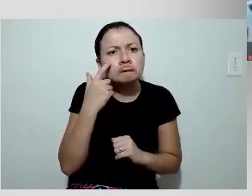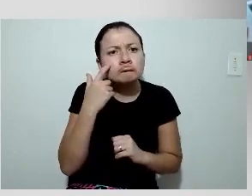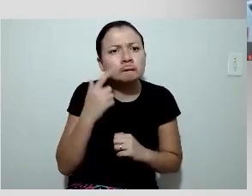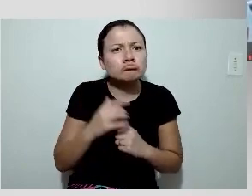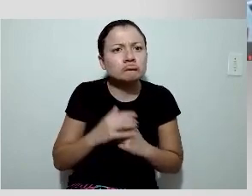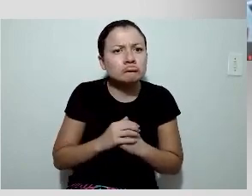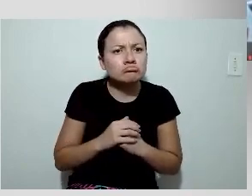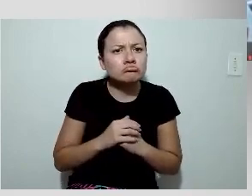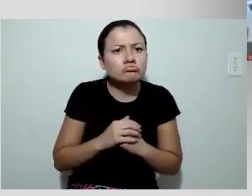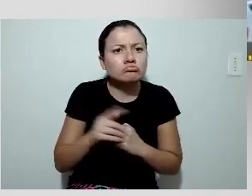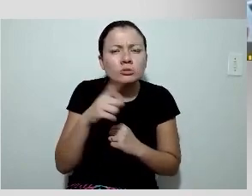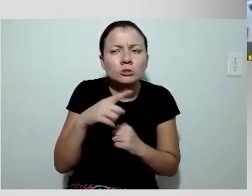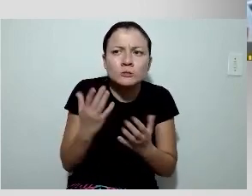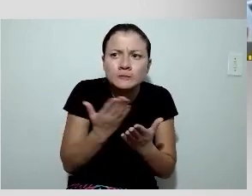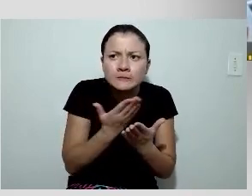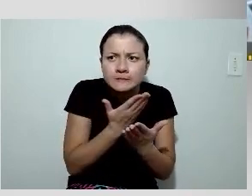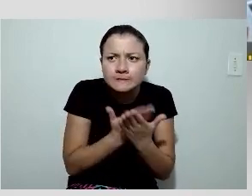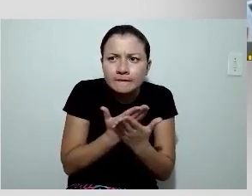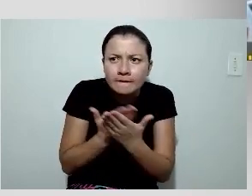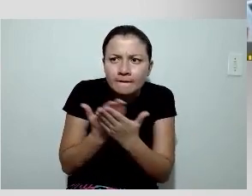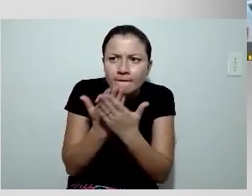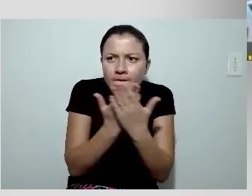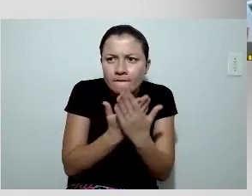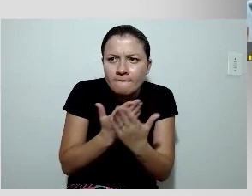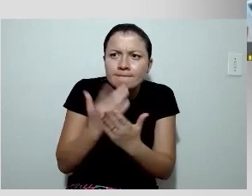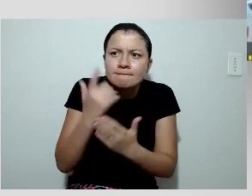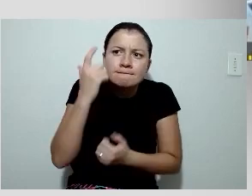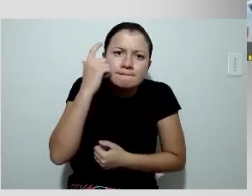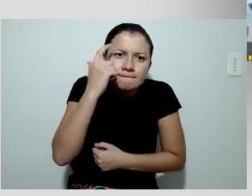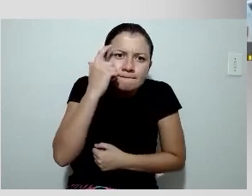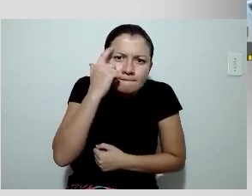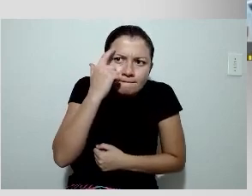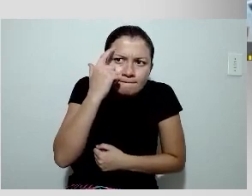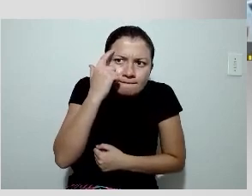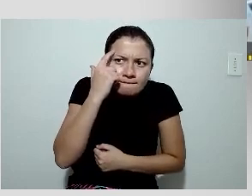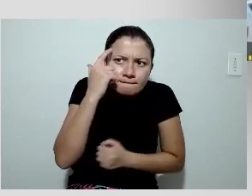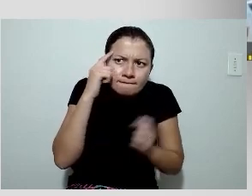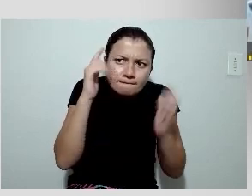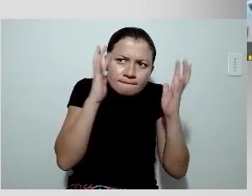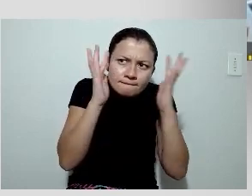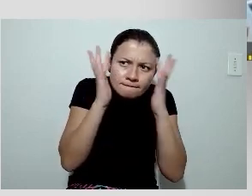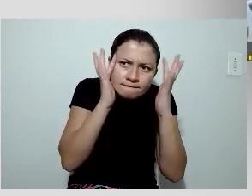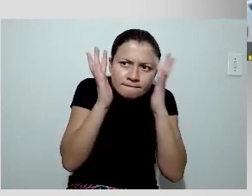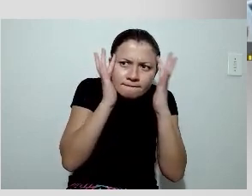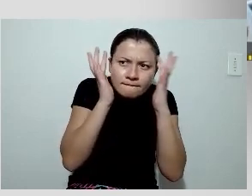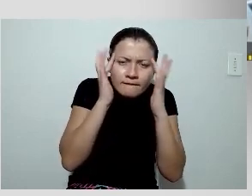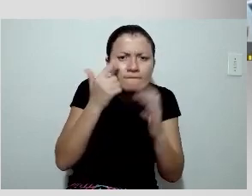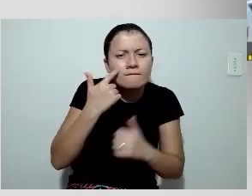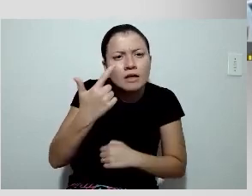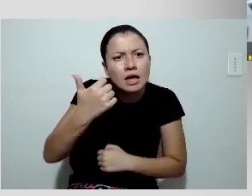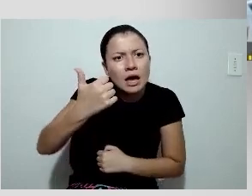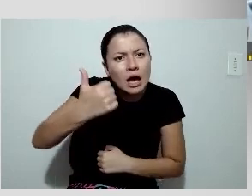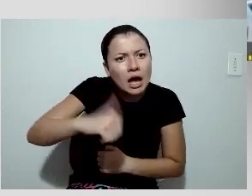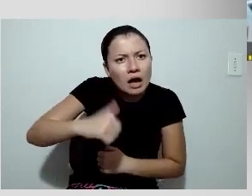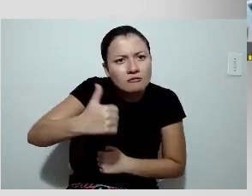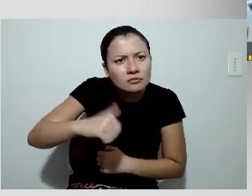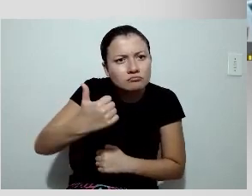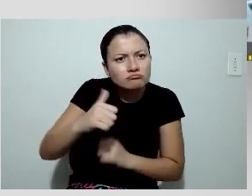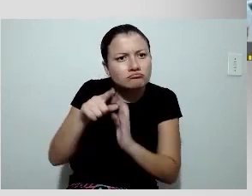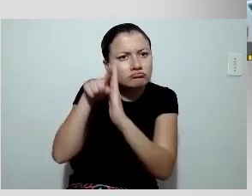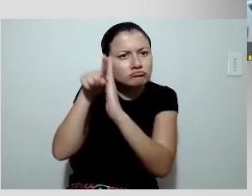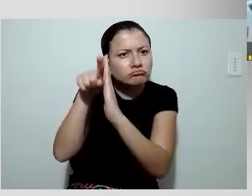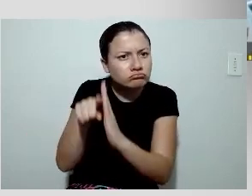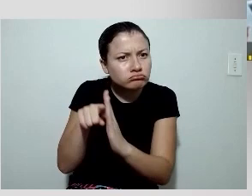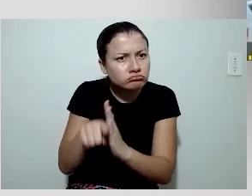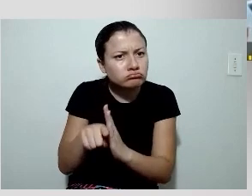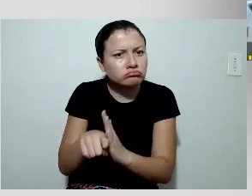para a gente estudar, para a gente pensar muito da agora para a frente, da avaliação da reserva de foco